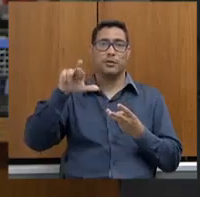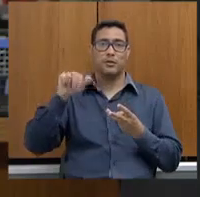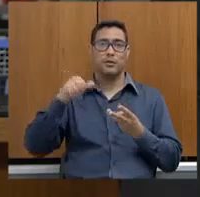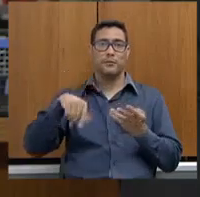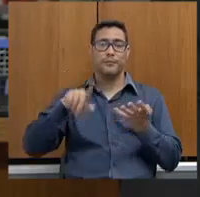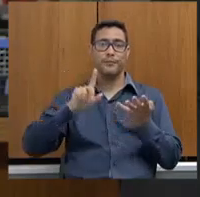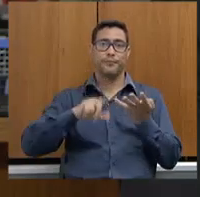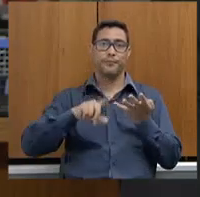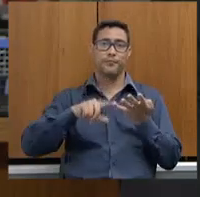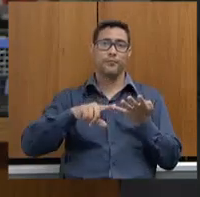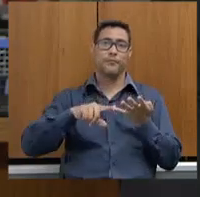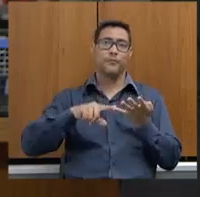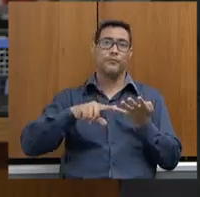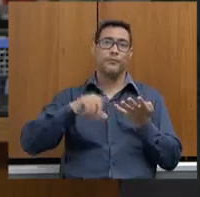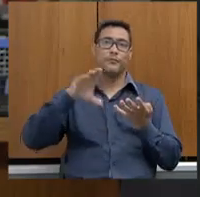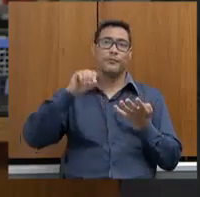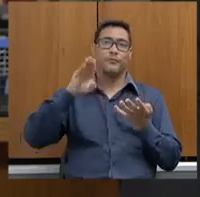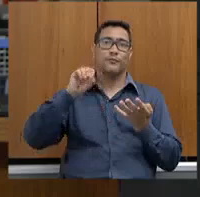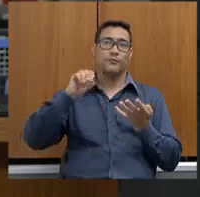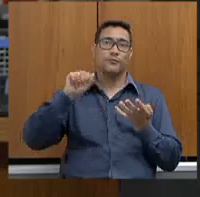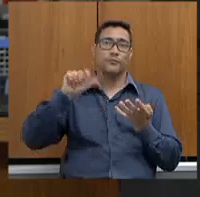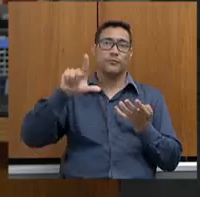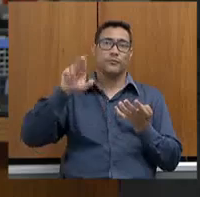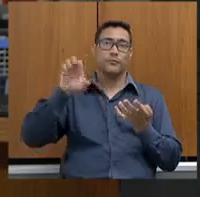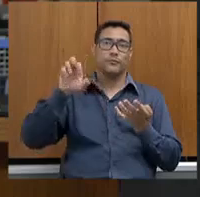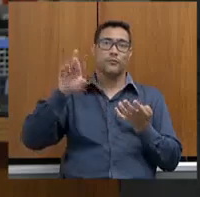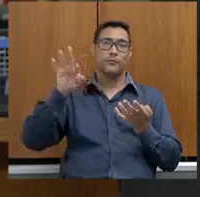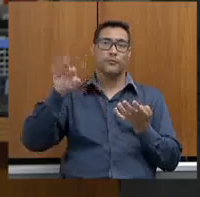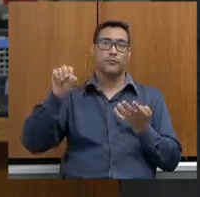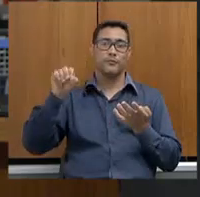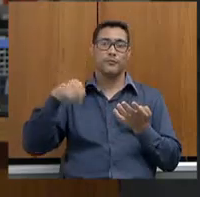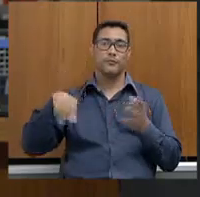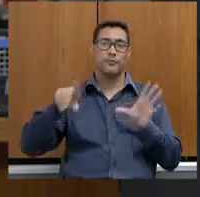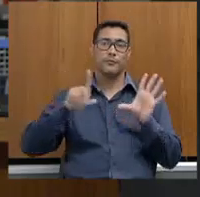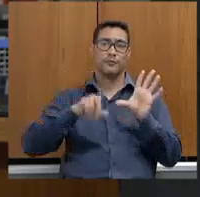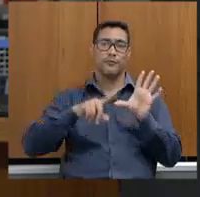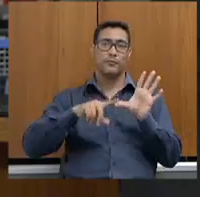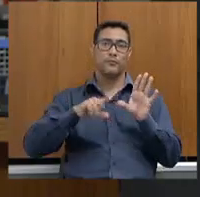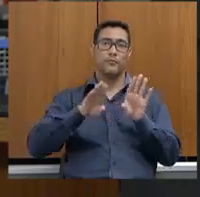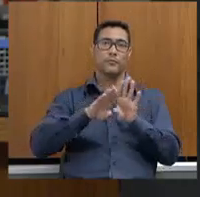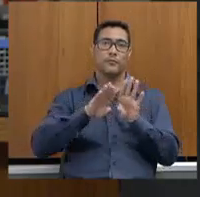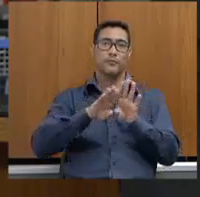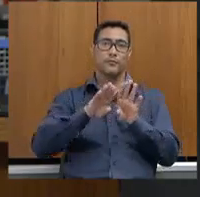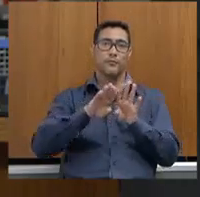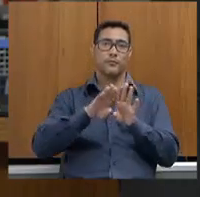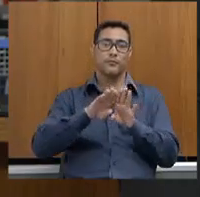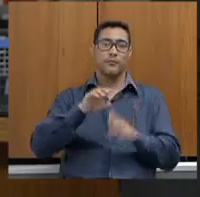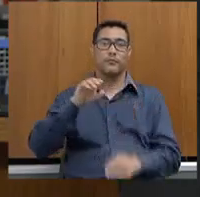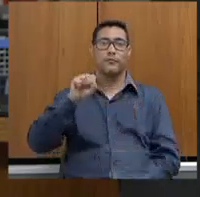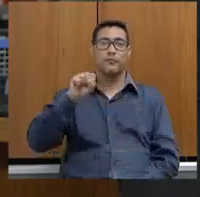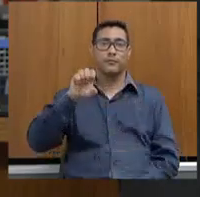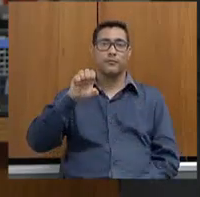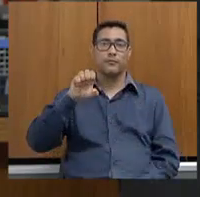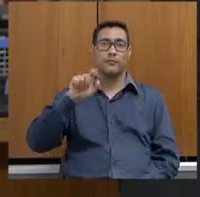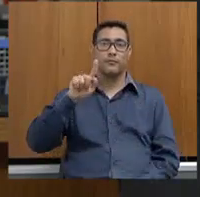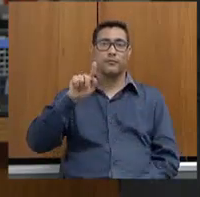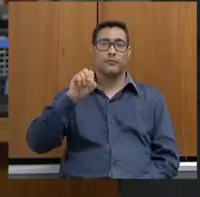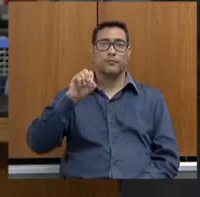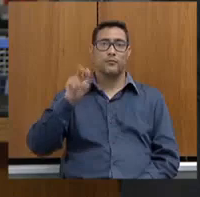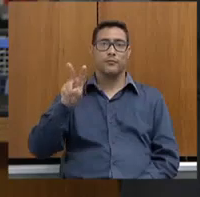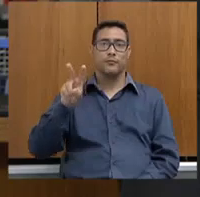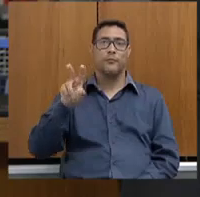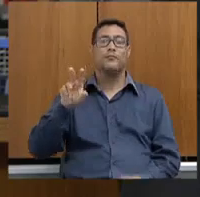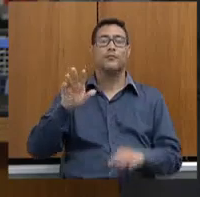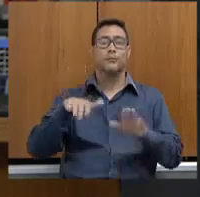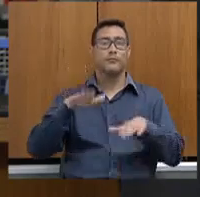o Cabo Alberto, e também nosso querido Samila da Segove. Eu tenho dito, secretário, que